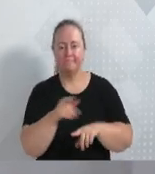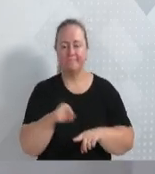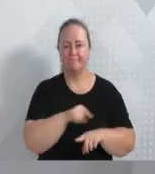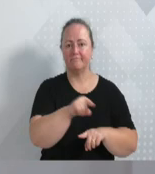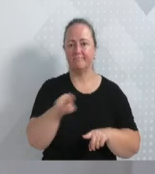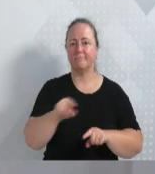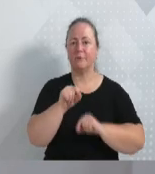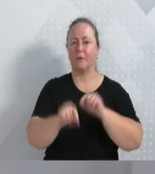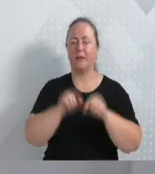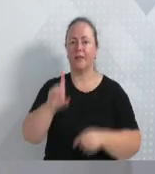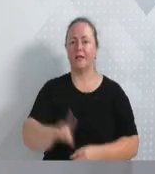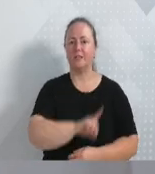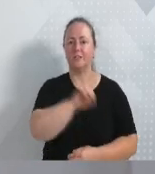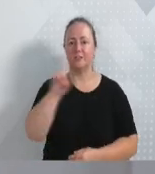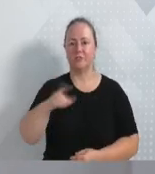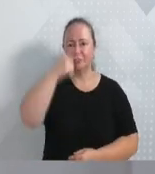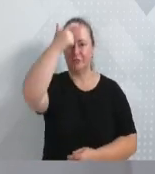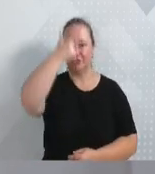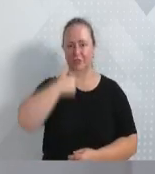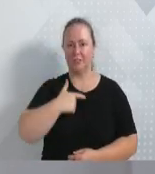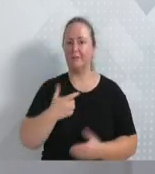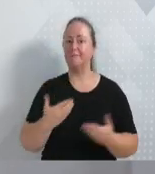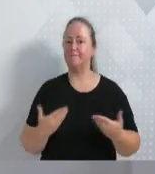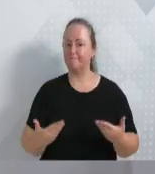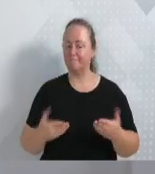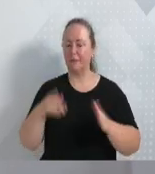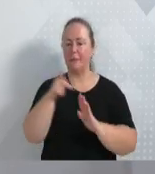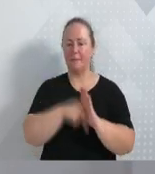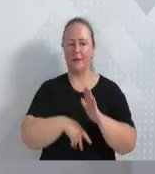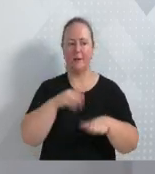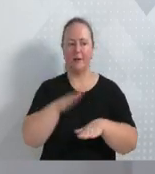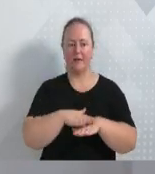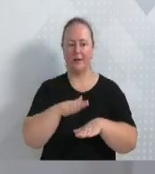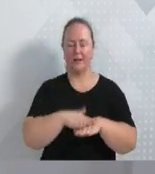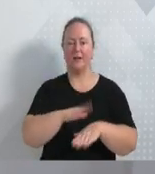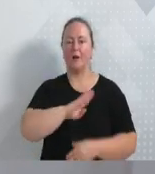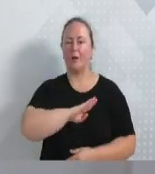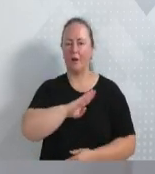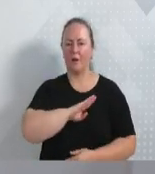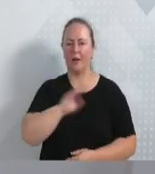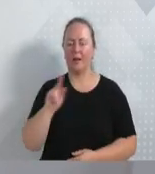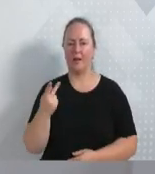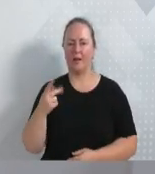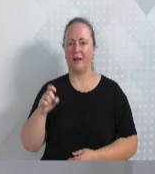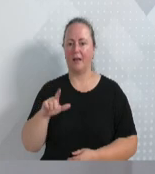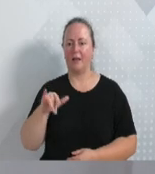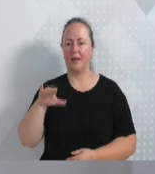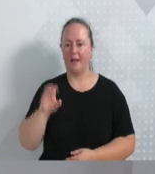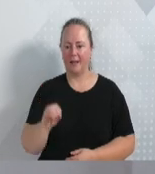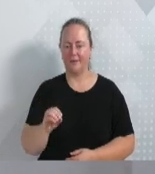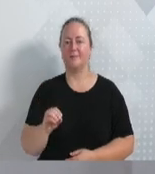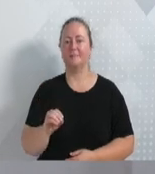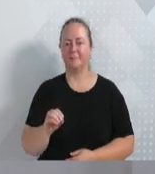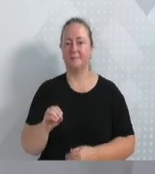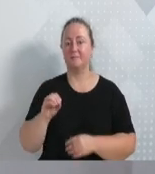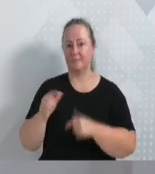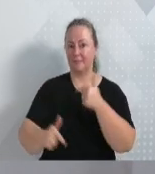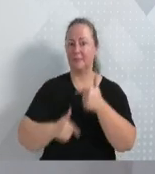é o Dia da Cidadania, projeto de autoria do colega Hélio Chicato, membro da comissão,